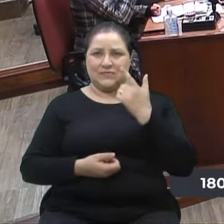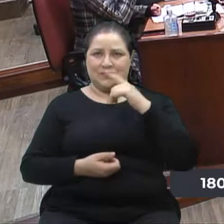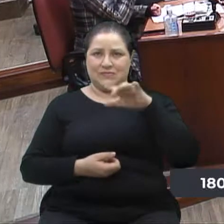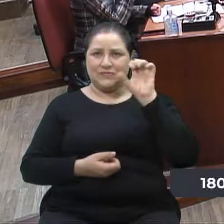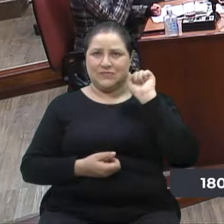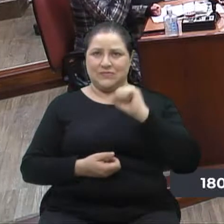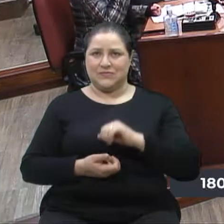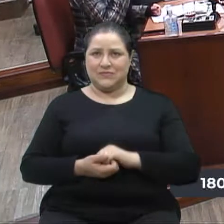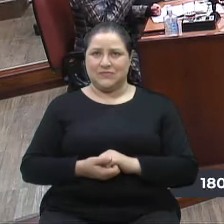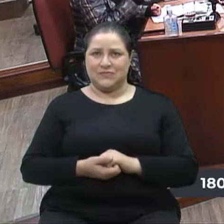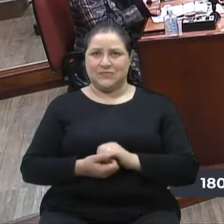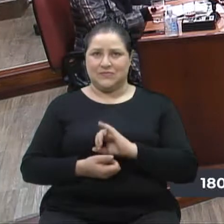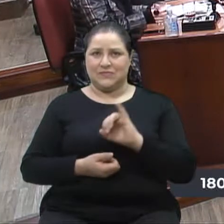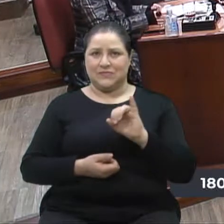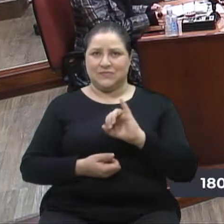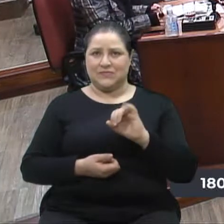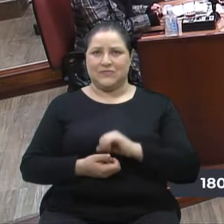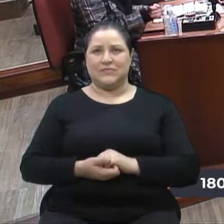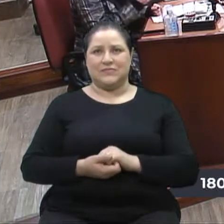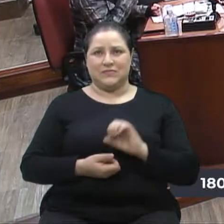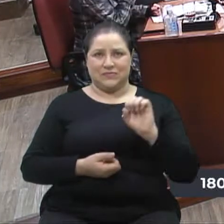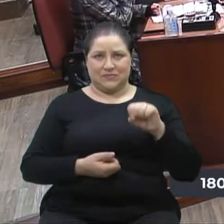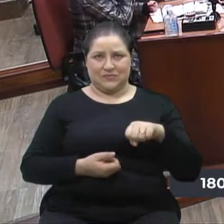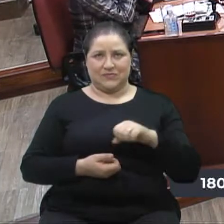Olá, olá? Agora sim.